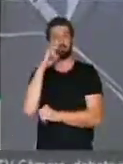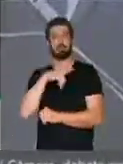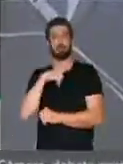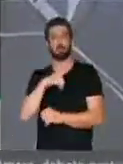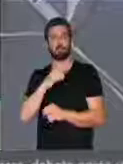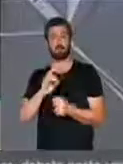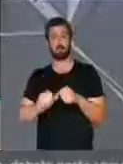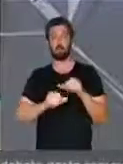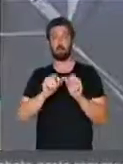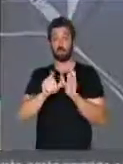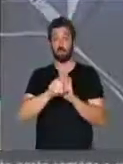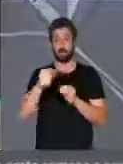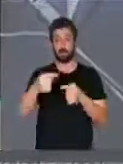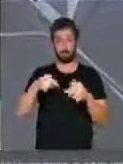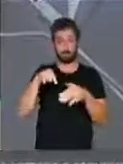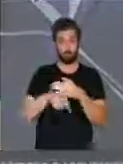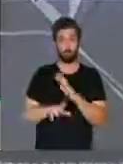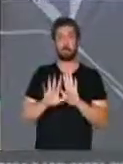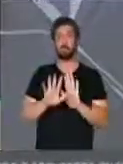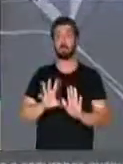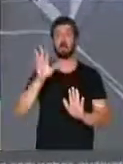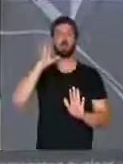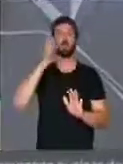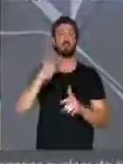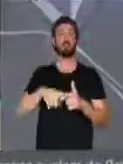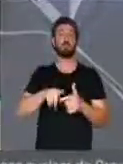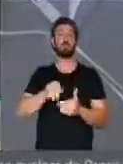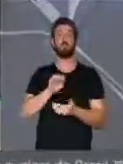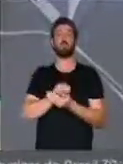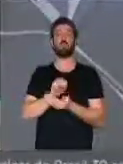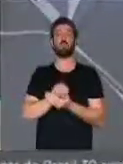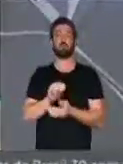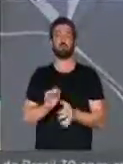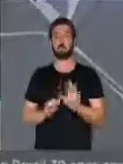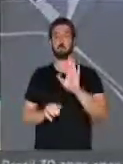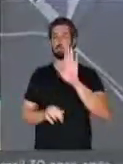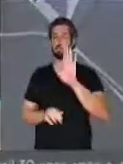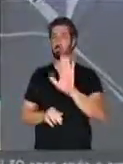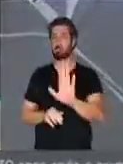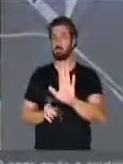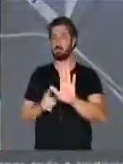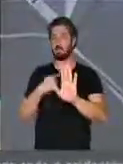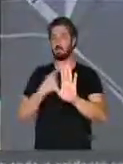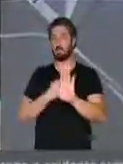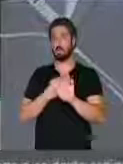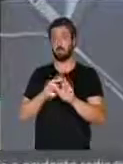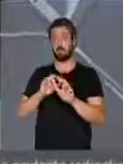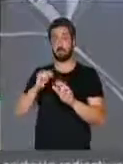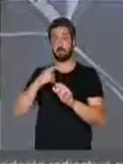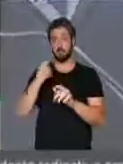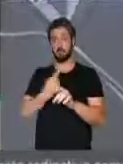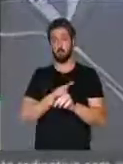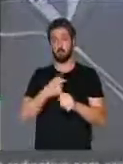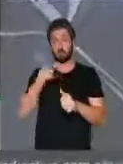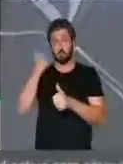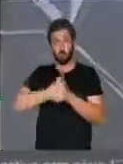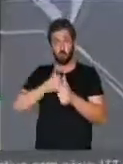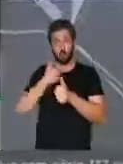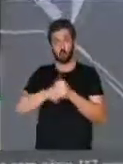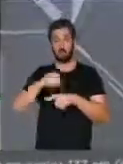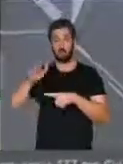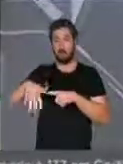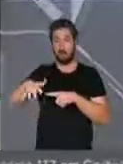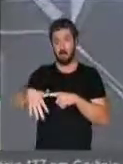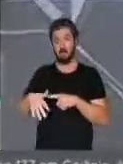não tanto de uma reforma política em profundidade, mas resolver a questão do fundo. Só que enquanto não nos introjetarmos de campanha austera e